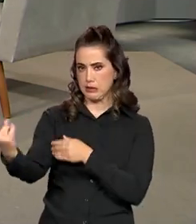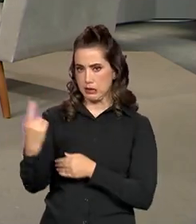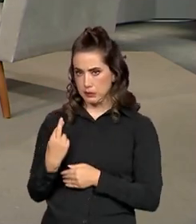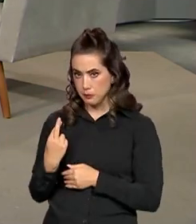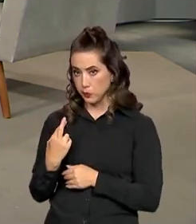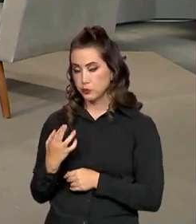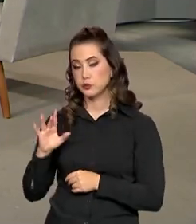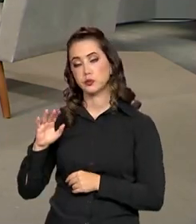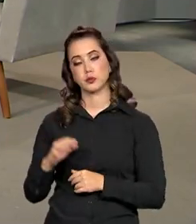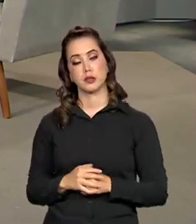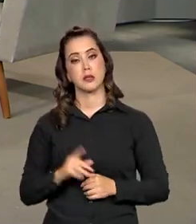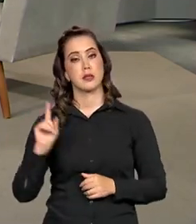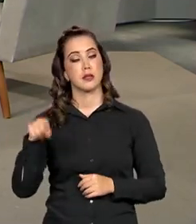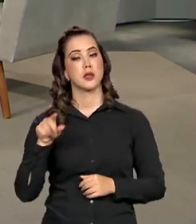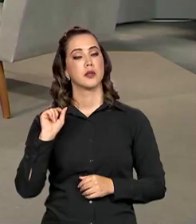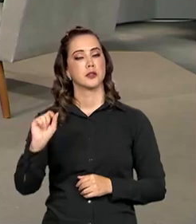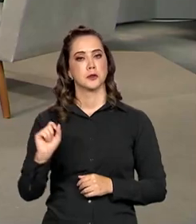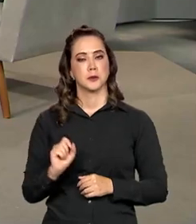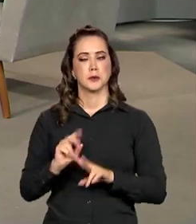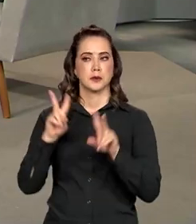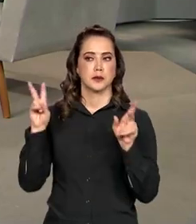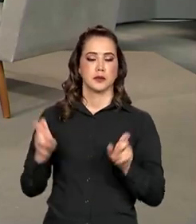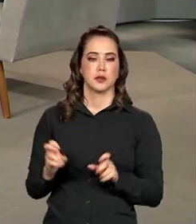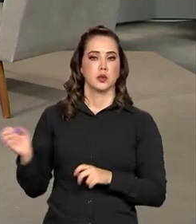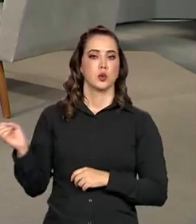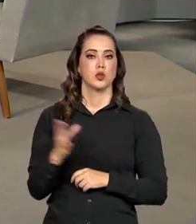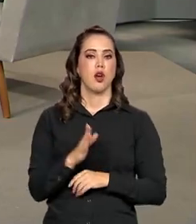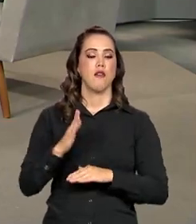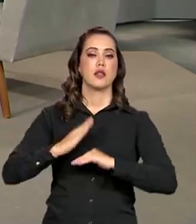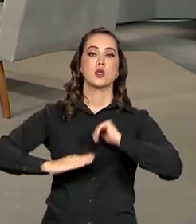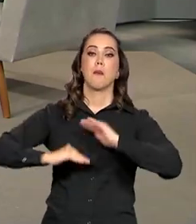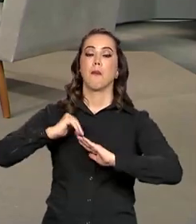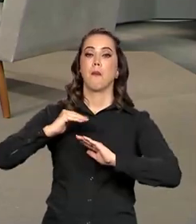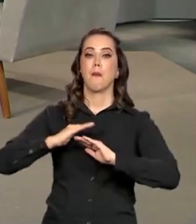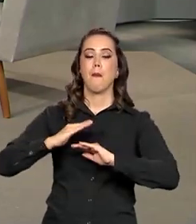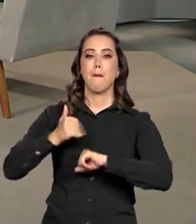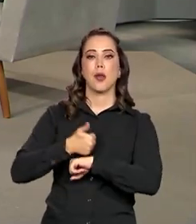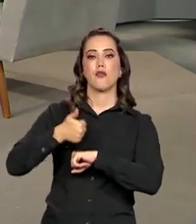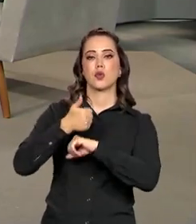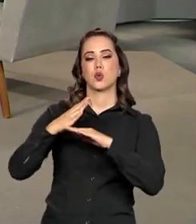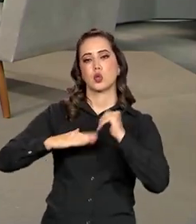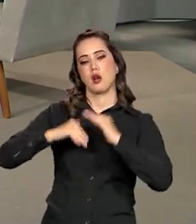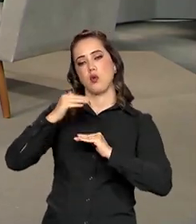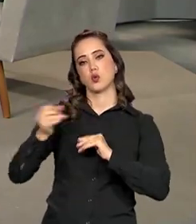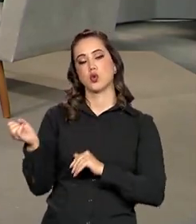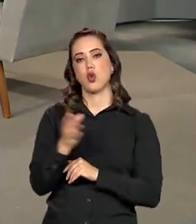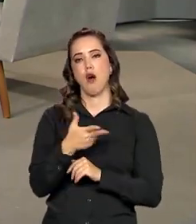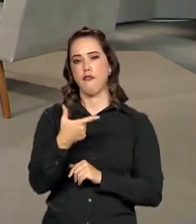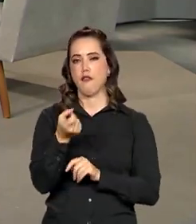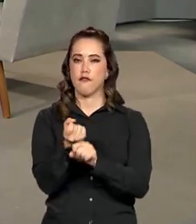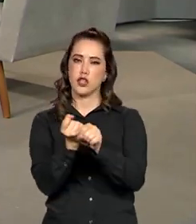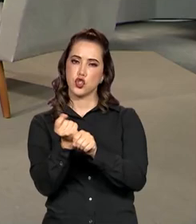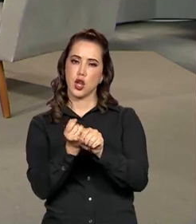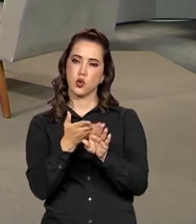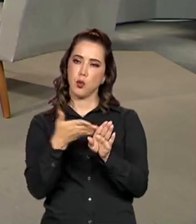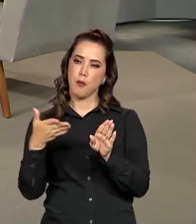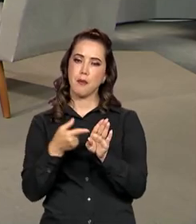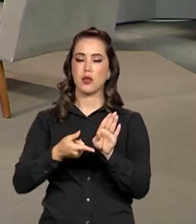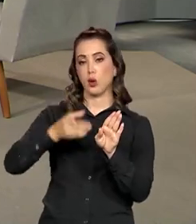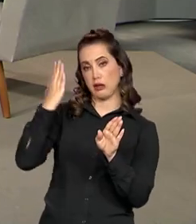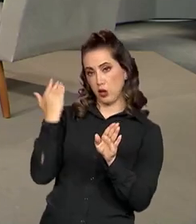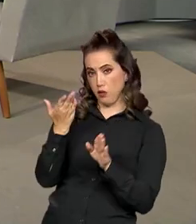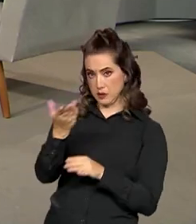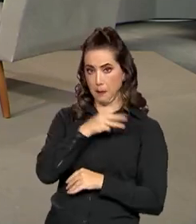no segundo bloco respondendo, que é essa questão das novas profissões que surgiram nesses últimos 20 anos, lá daquele momento que o senhor foi